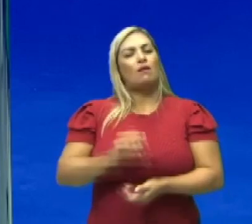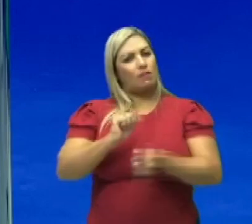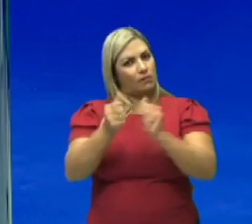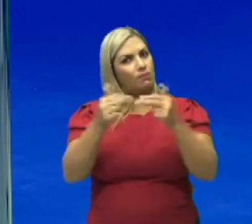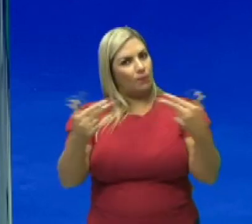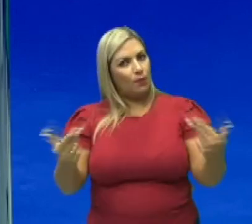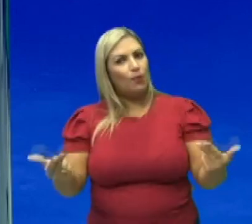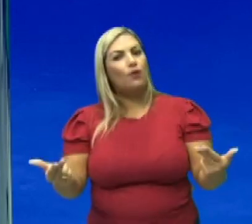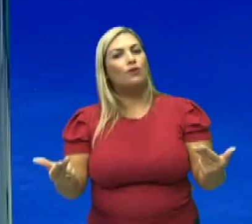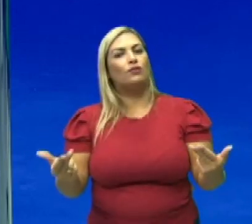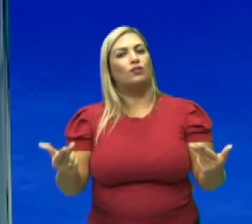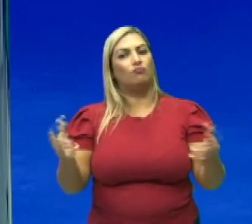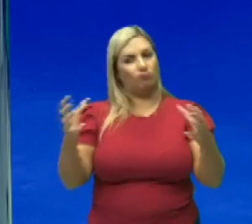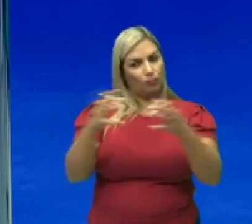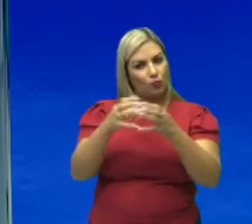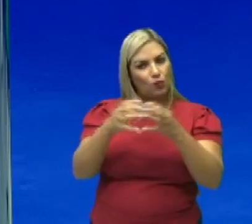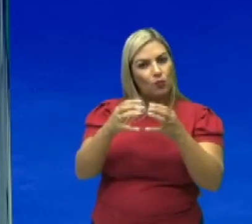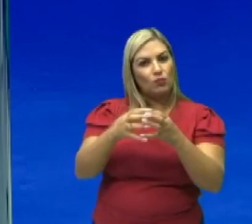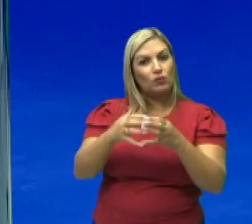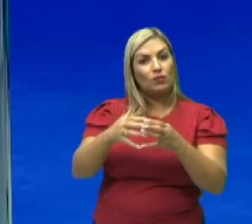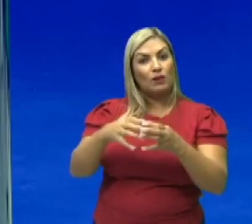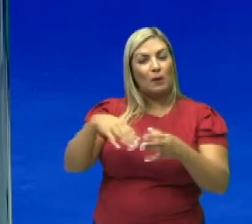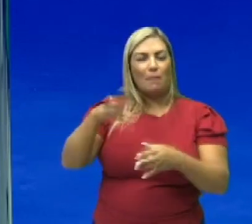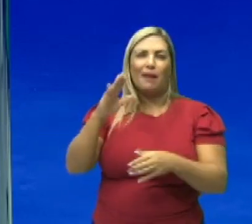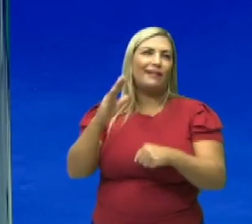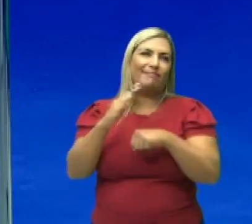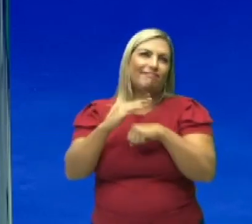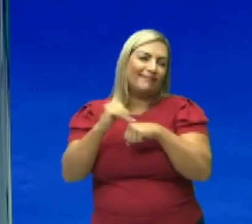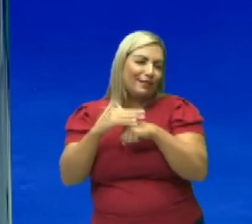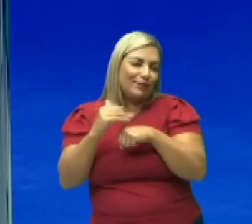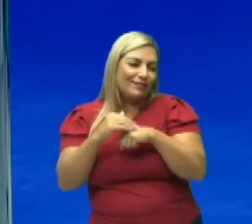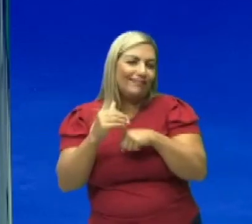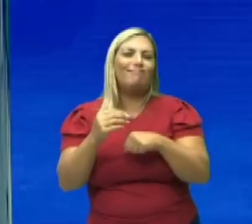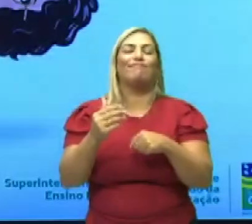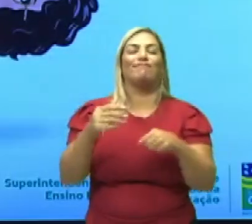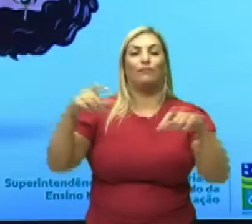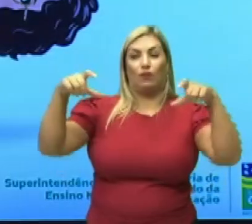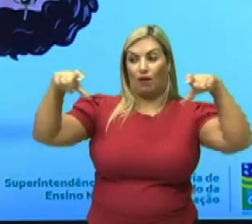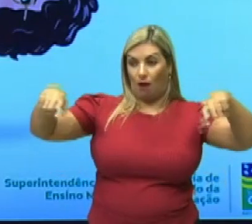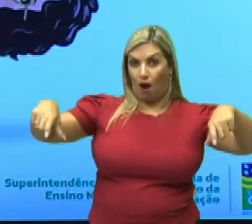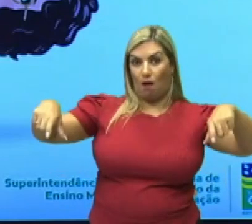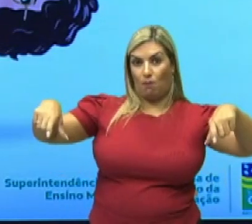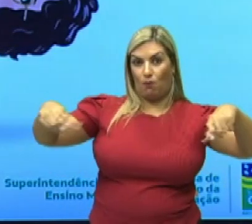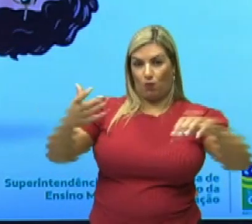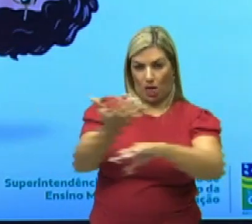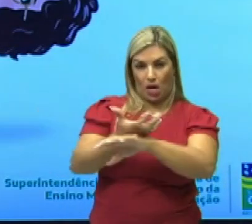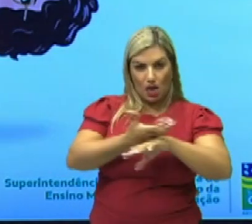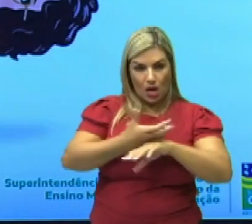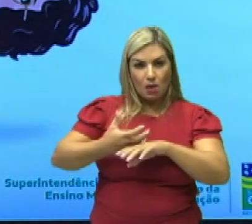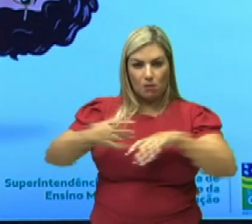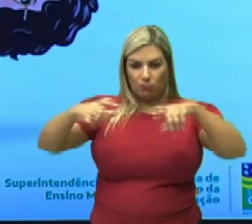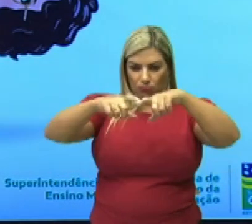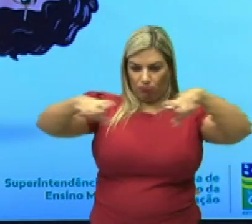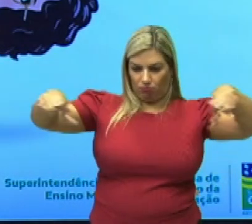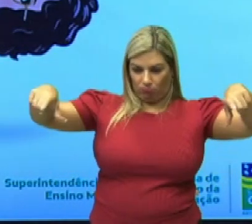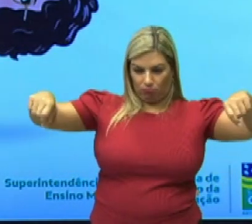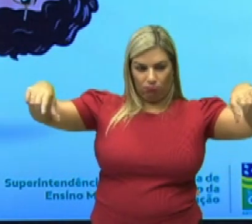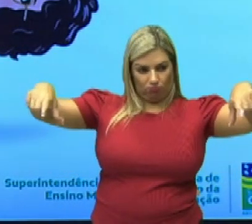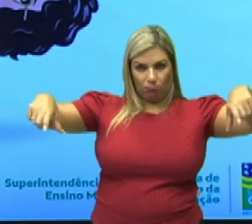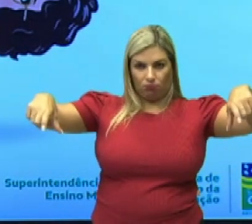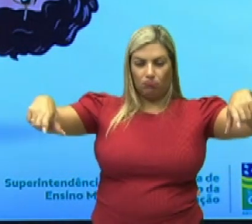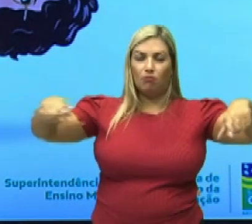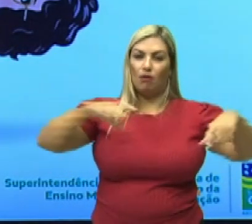esportes, dentro dos esportes coletivos, ele é o mais queridinho, o jogo é realizado num campo retangular, como eu disse para vocês,